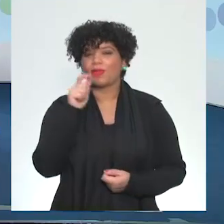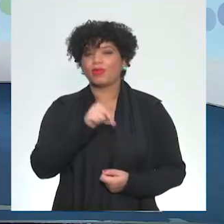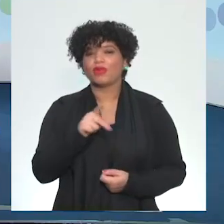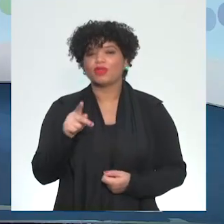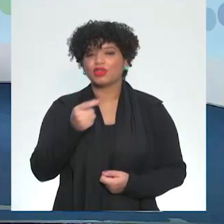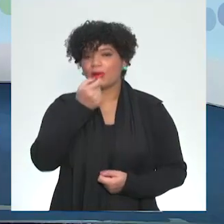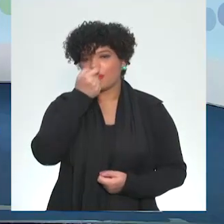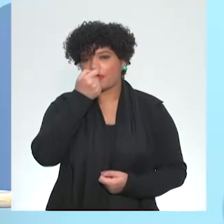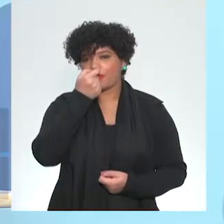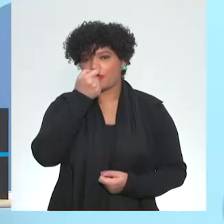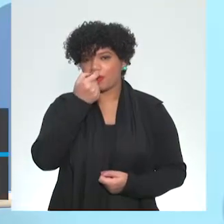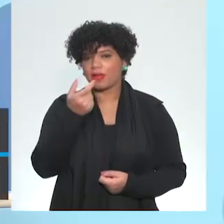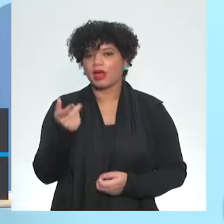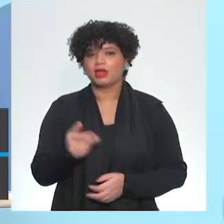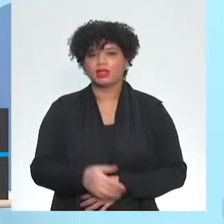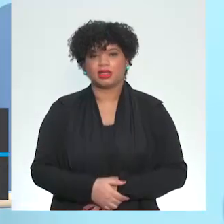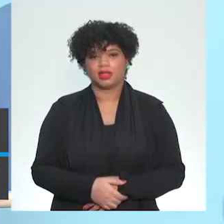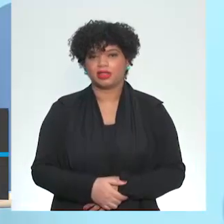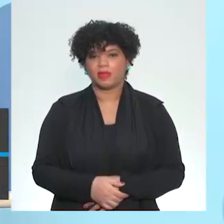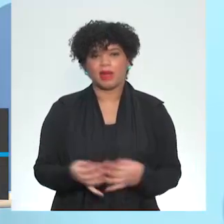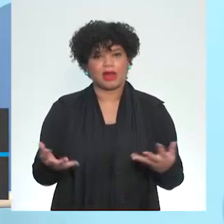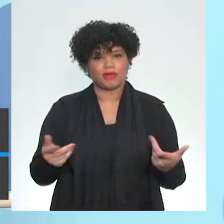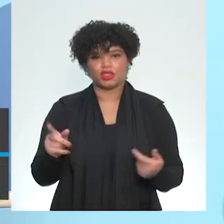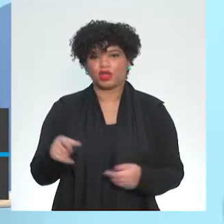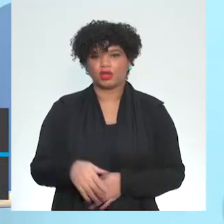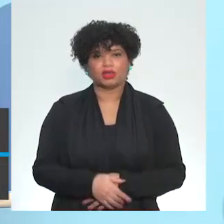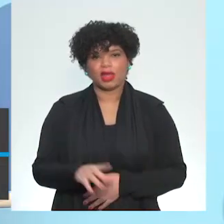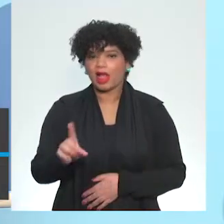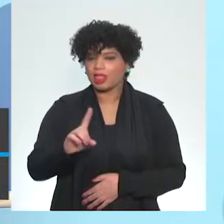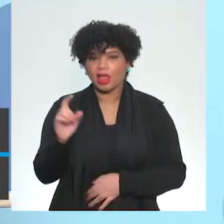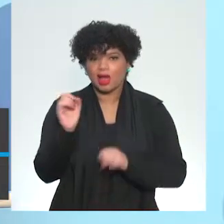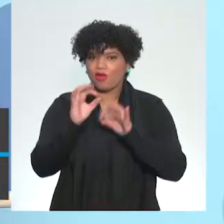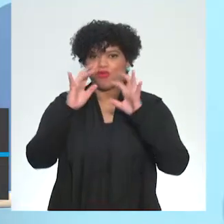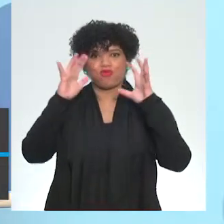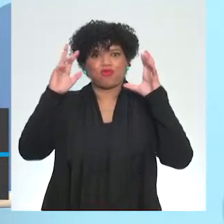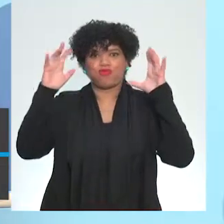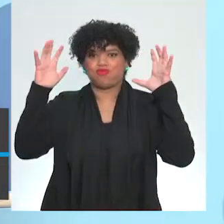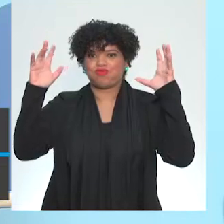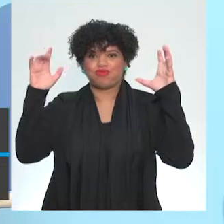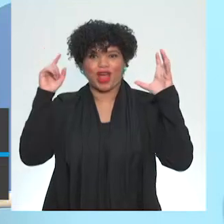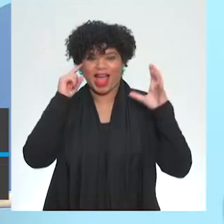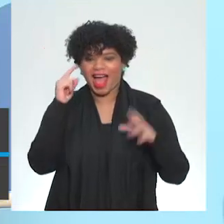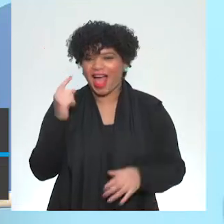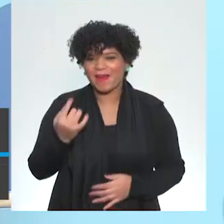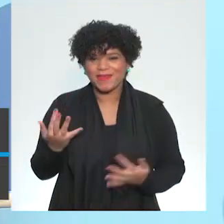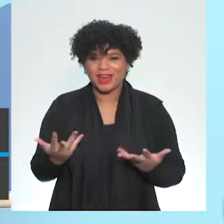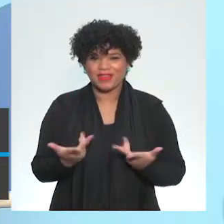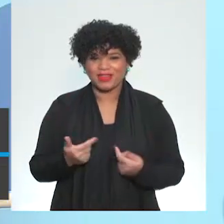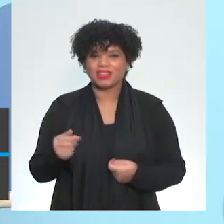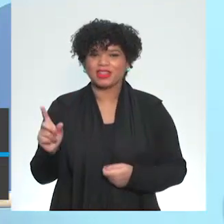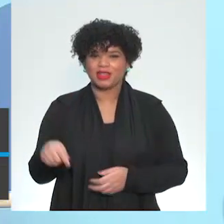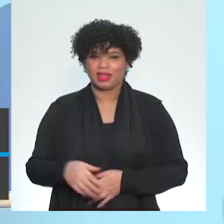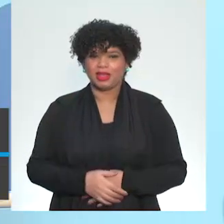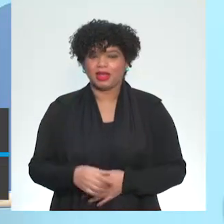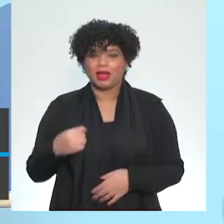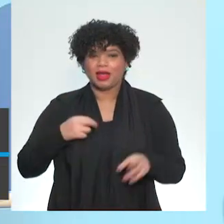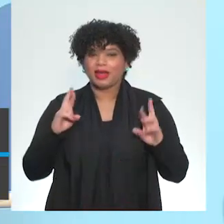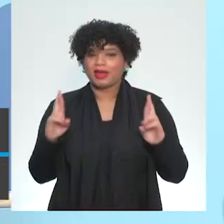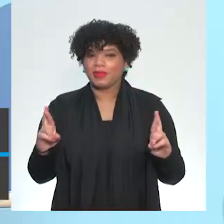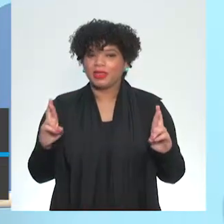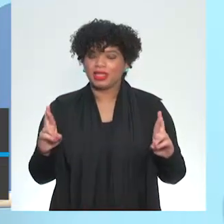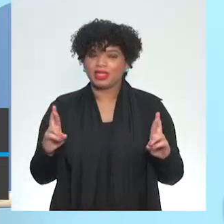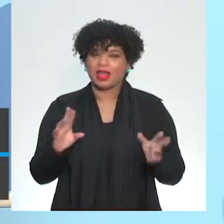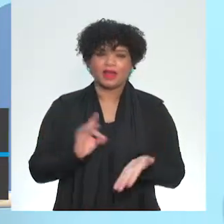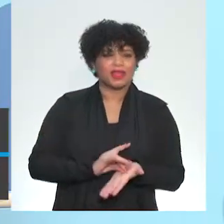Wharton. Não, não, não cria expectativa, que assim, expectativa versus